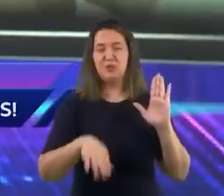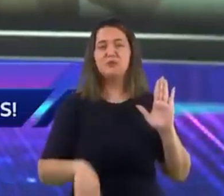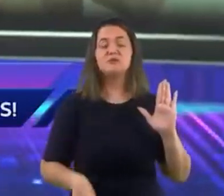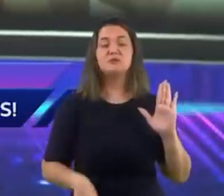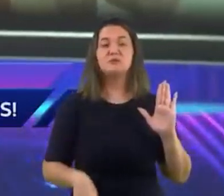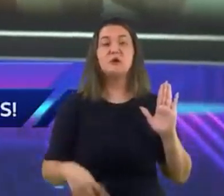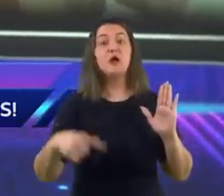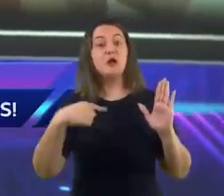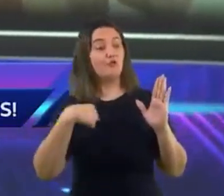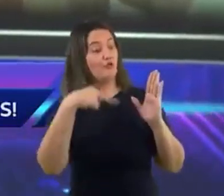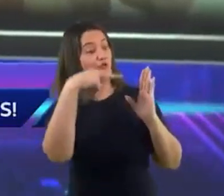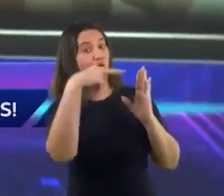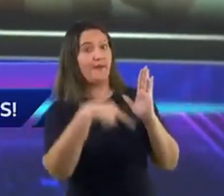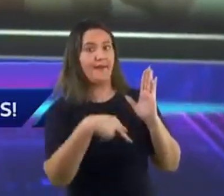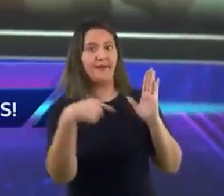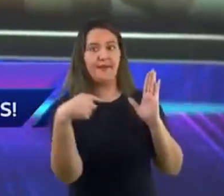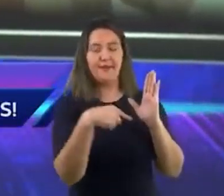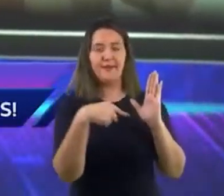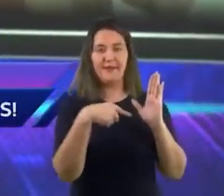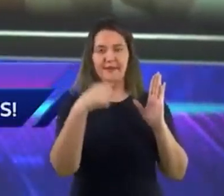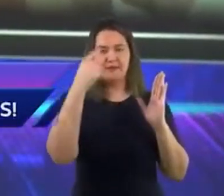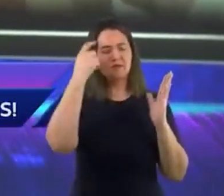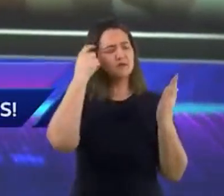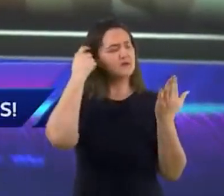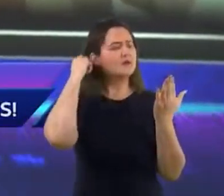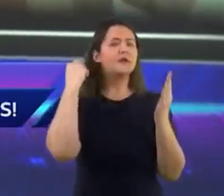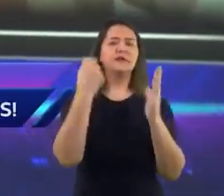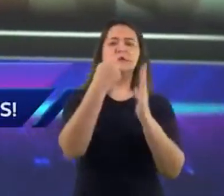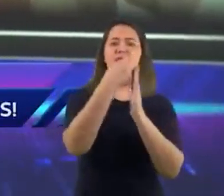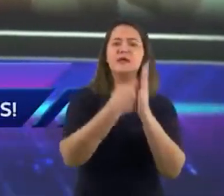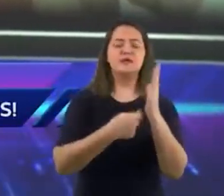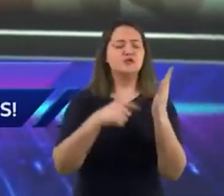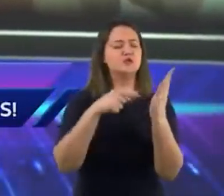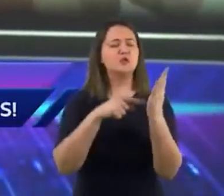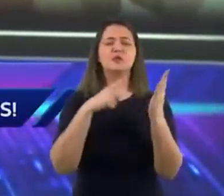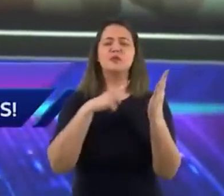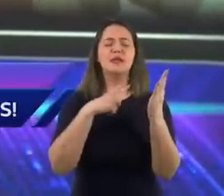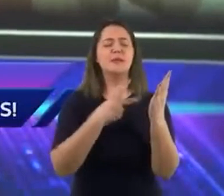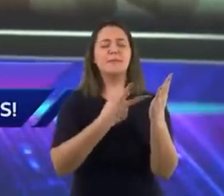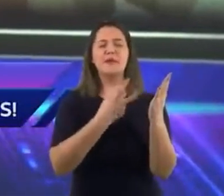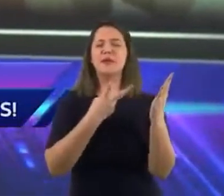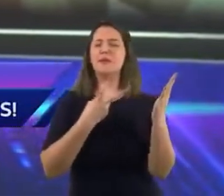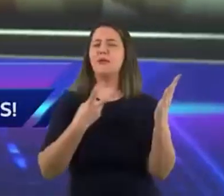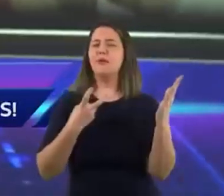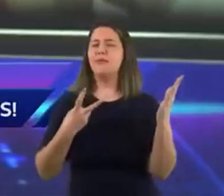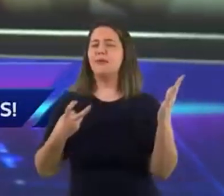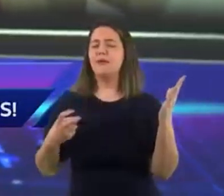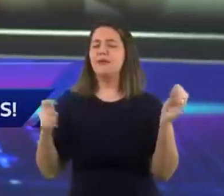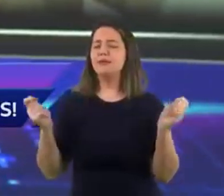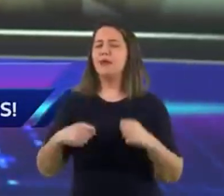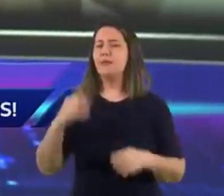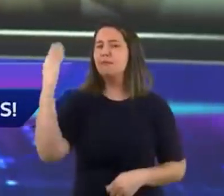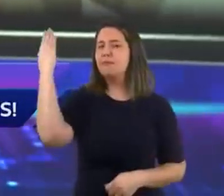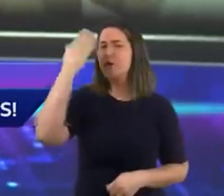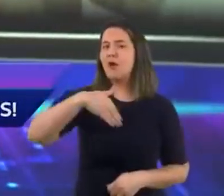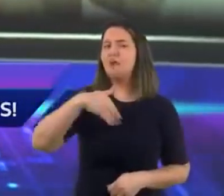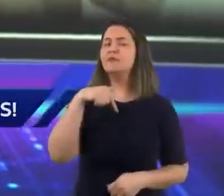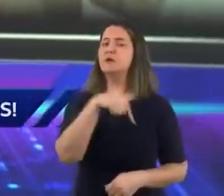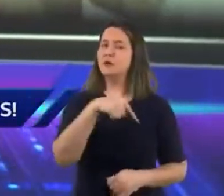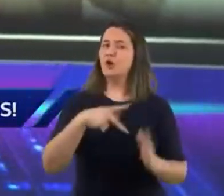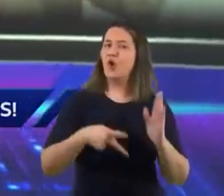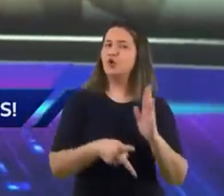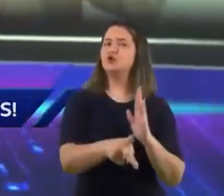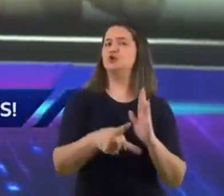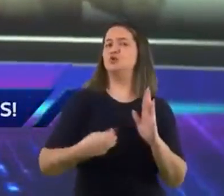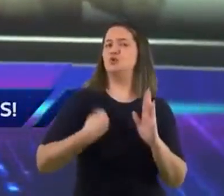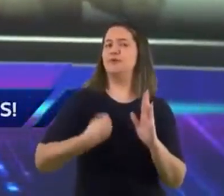Quando eu olho para esse mandamento, há elementos nele que me dão provas de que esse